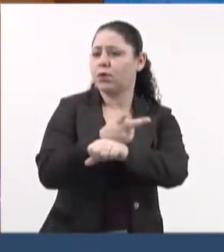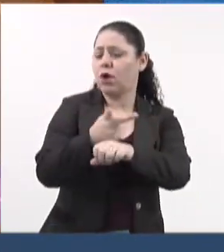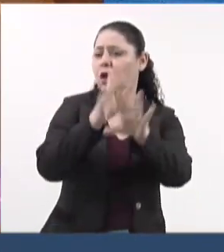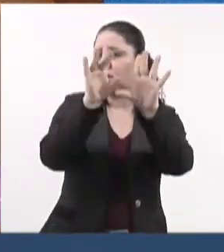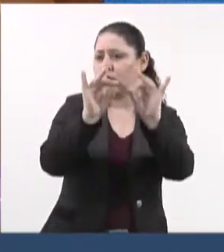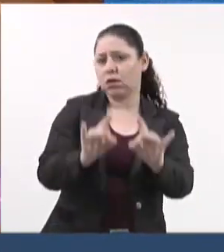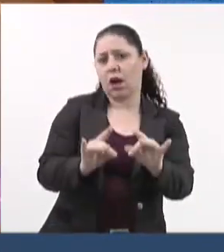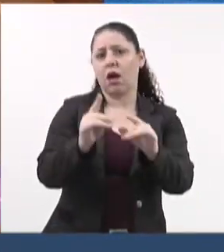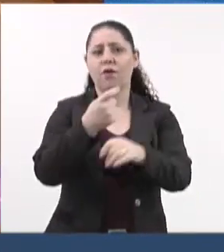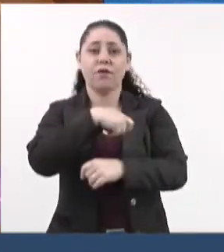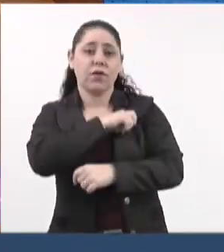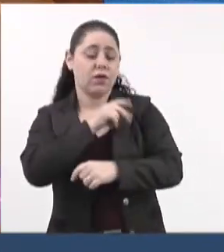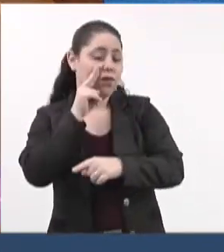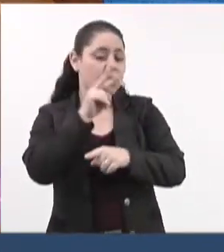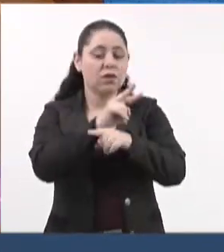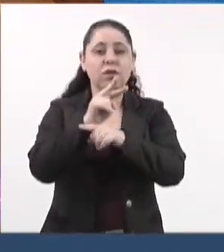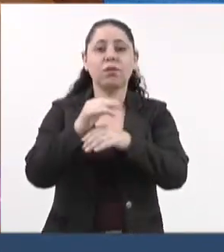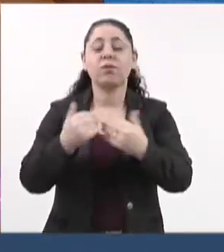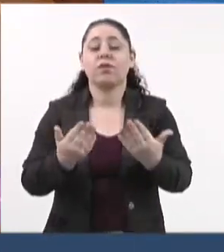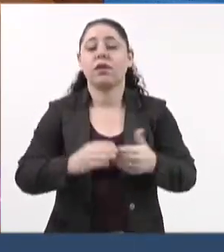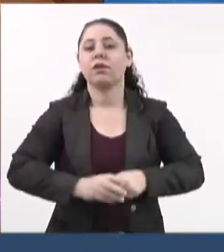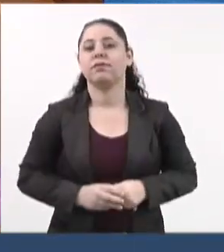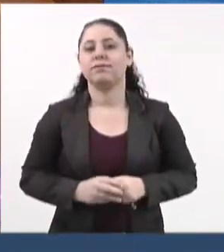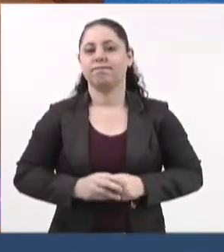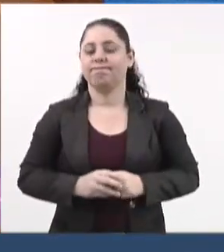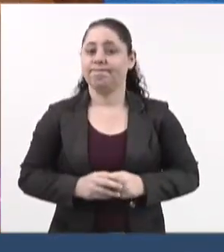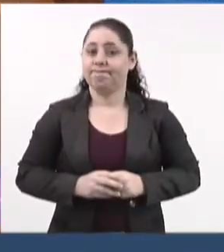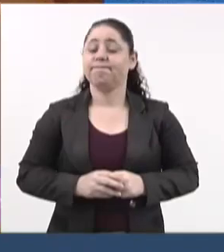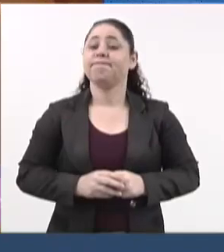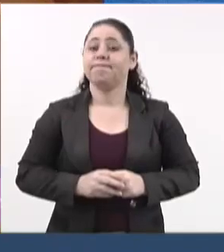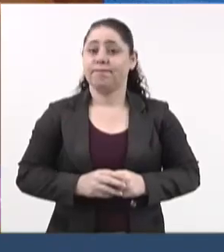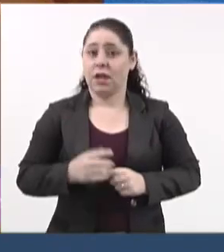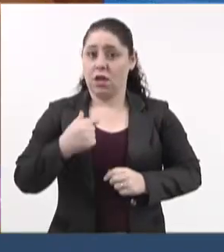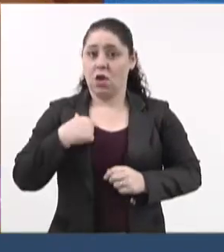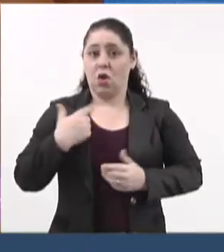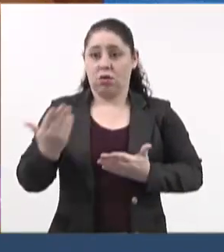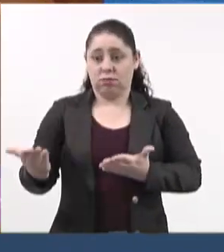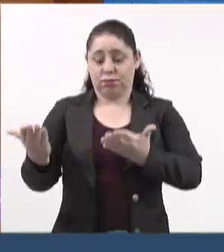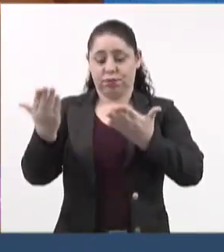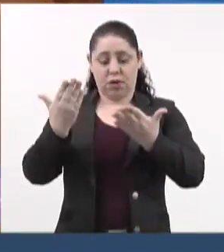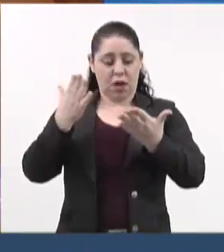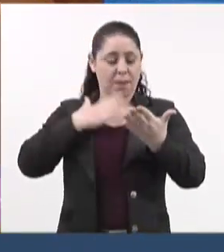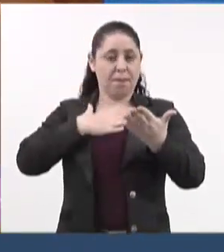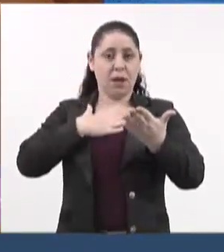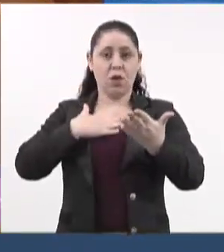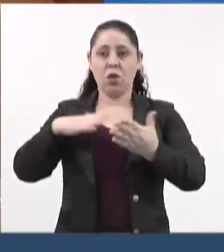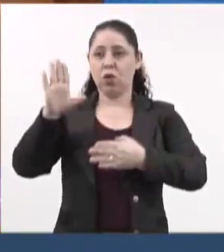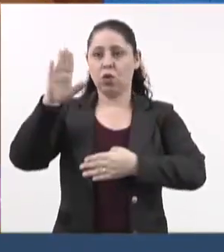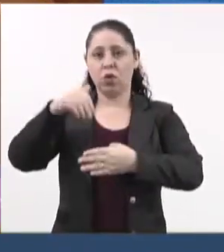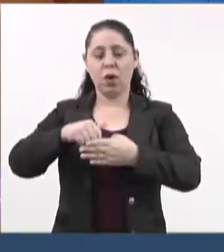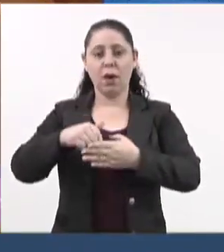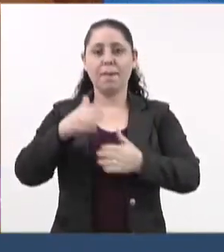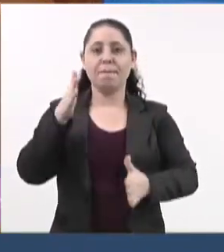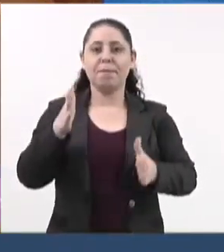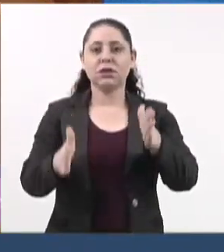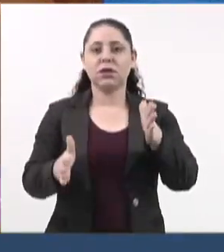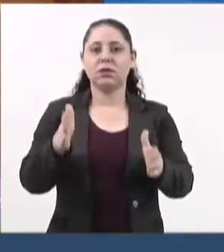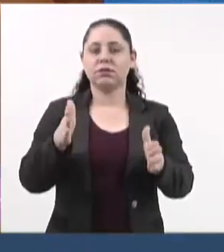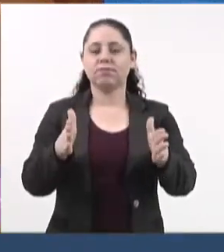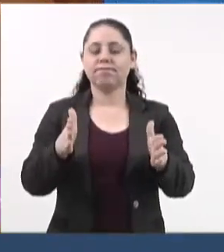detalhamento, a fiscalização, foi a procuração que eu recebi dos meus eleitores, chamada mandato.